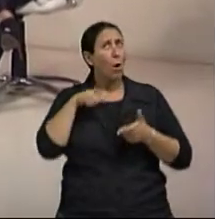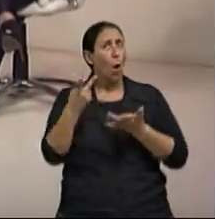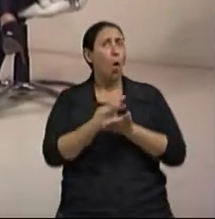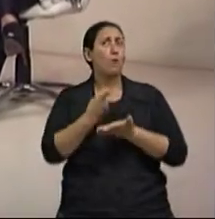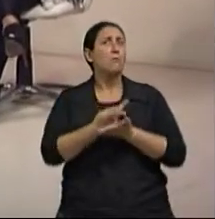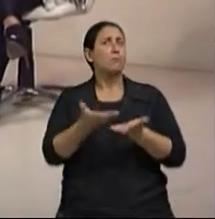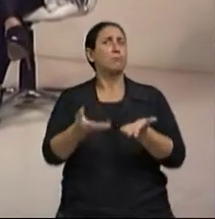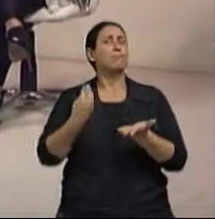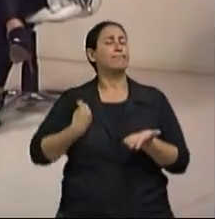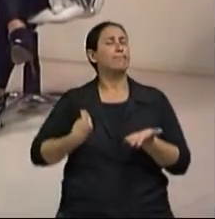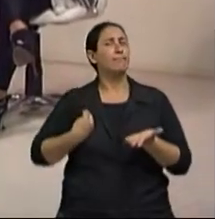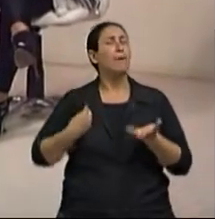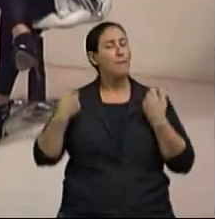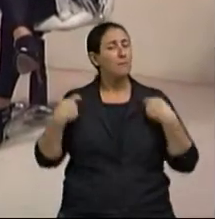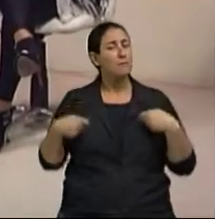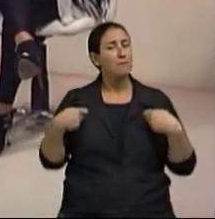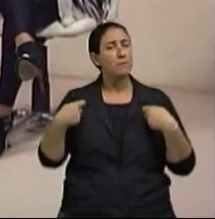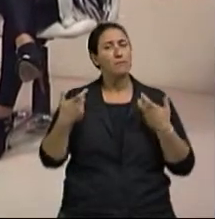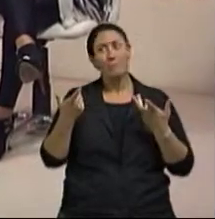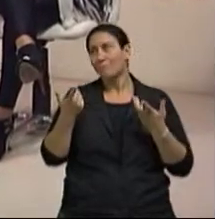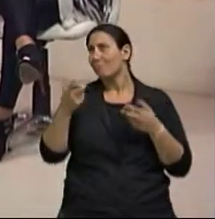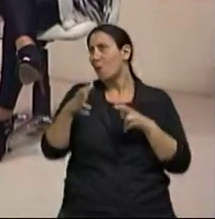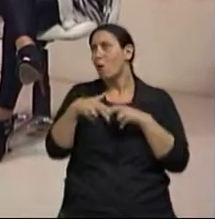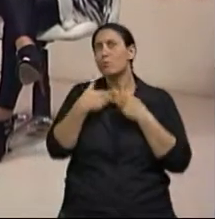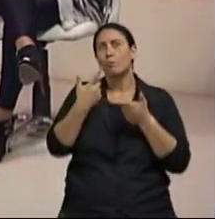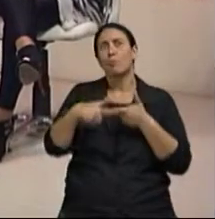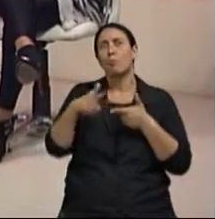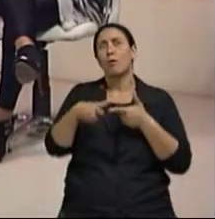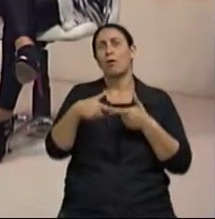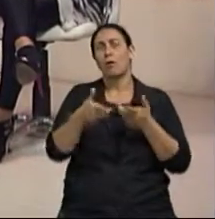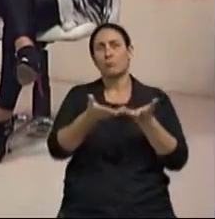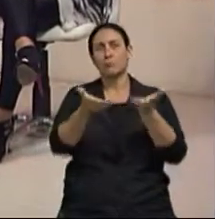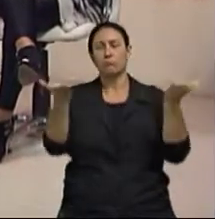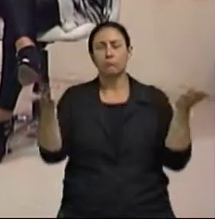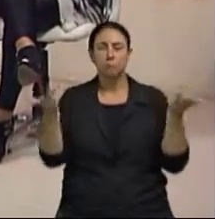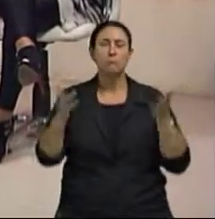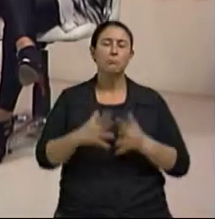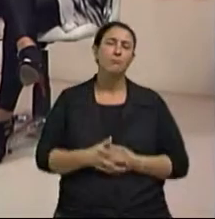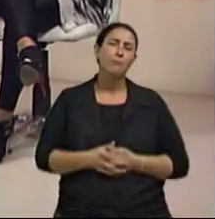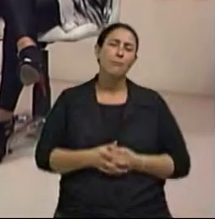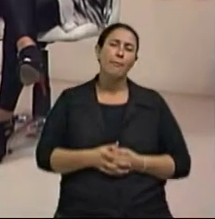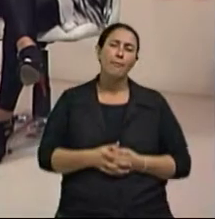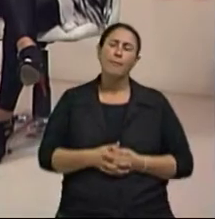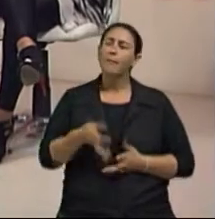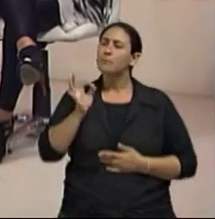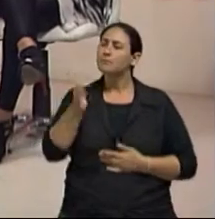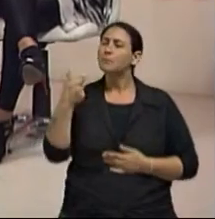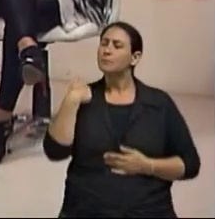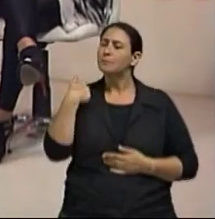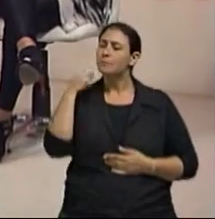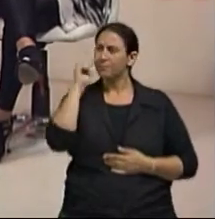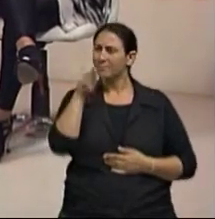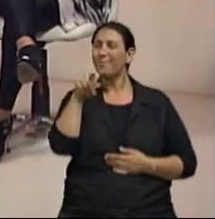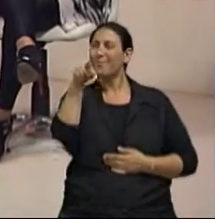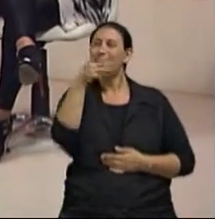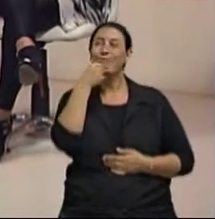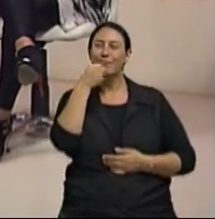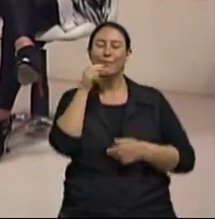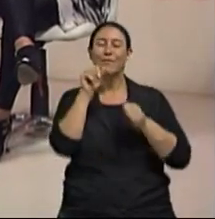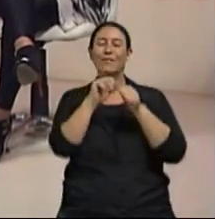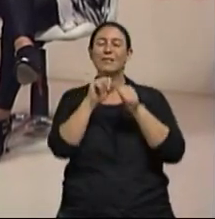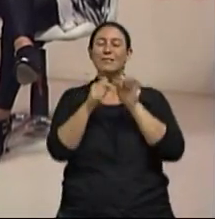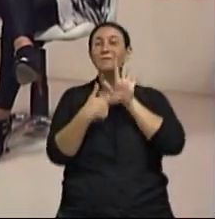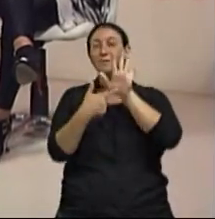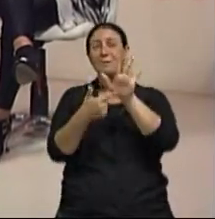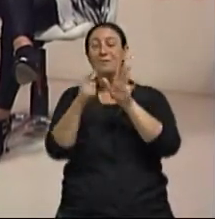não... Tendo problemas, realmente, com a qualidade do ar Claro Me chamou a atenção também, quando ele deu os dados ali, a informação